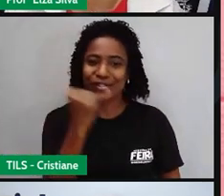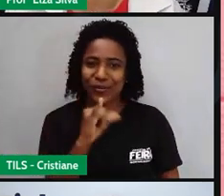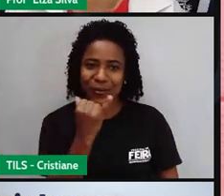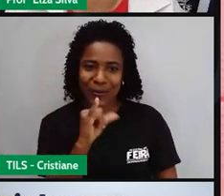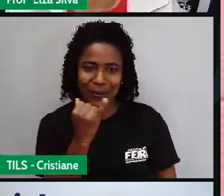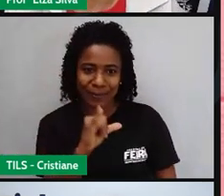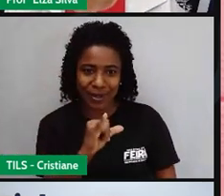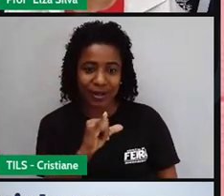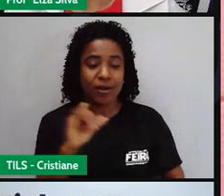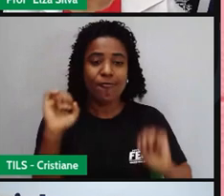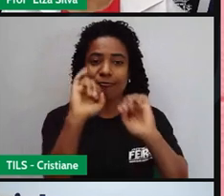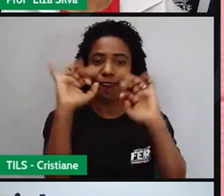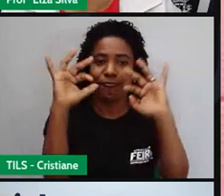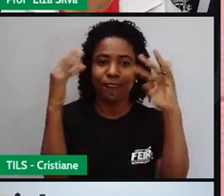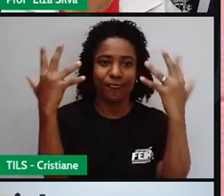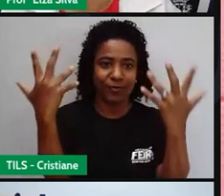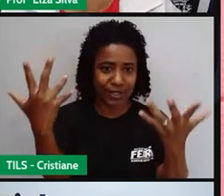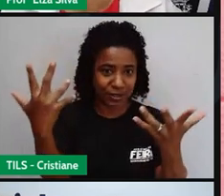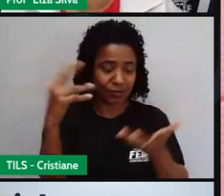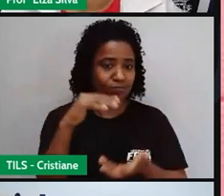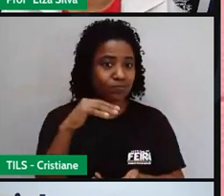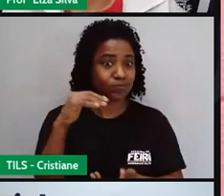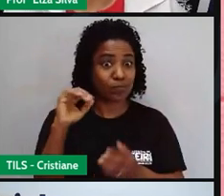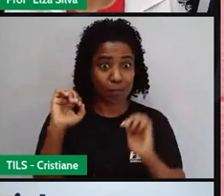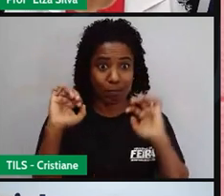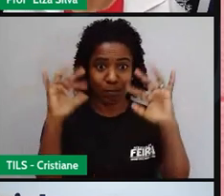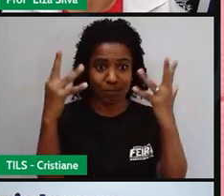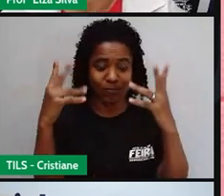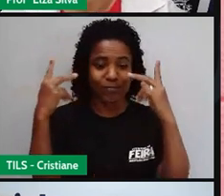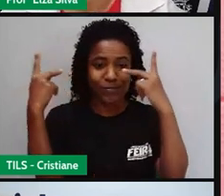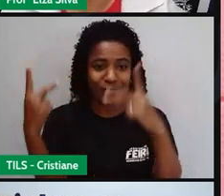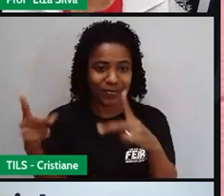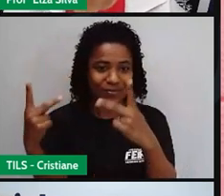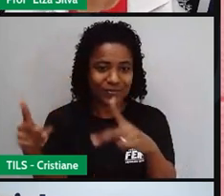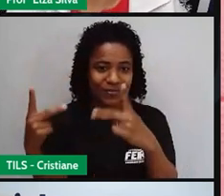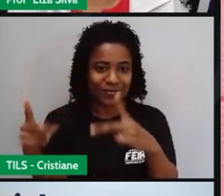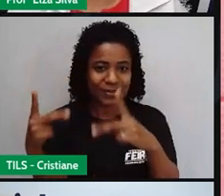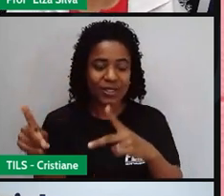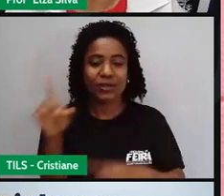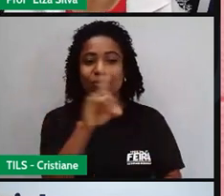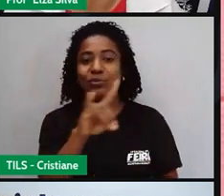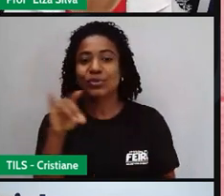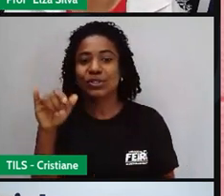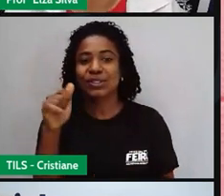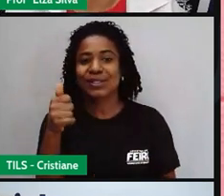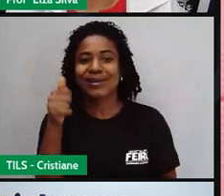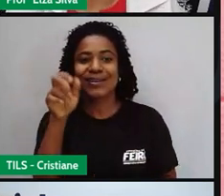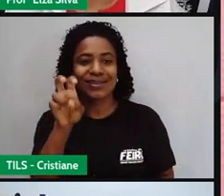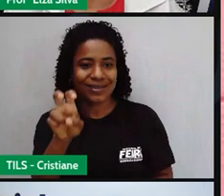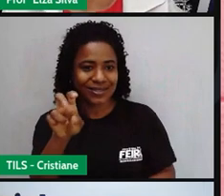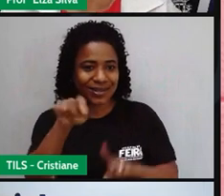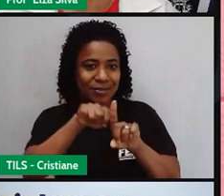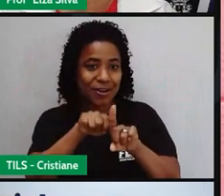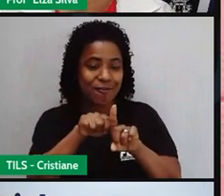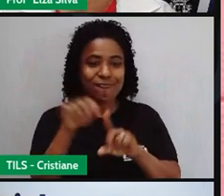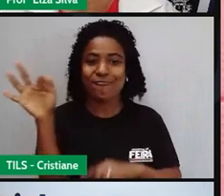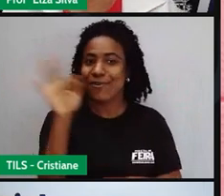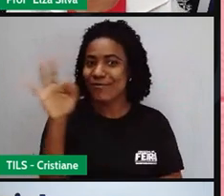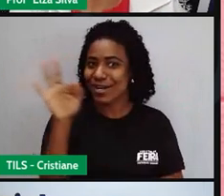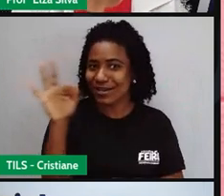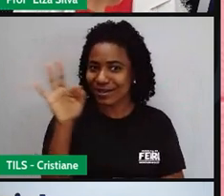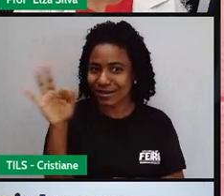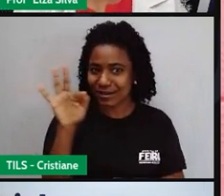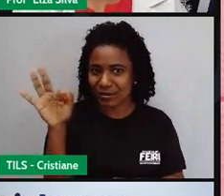festivais de nome Lupercalia, que era celebrado em 15 de fevereiro, em honra à deusa,